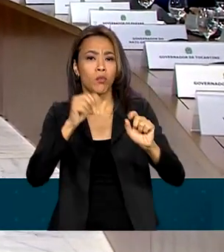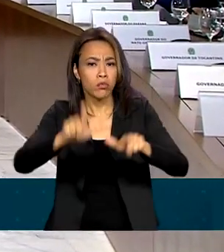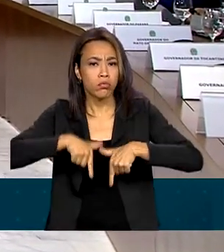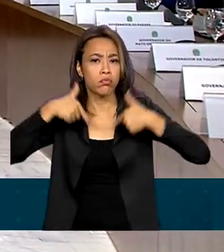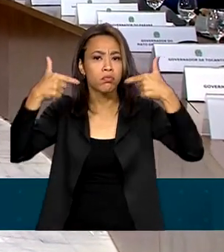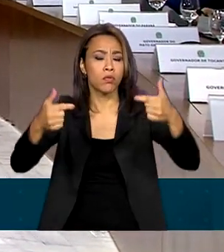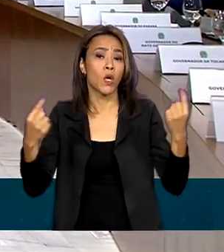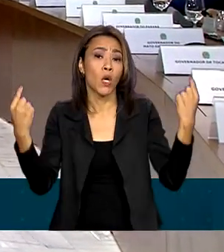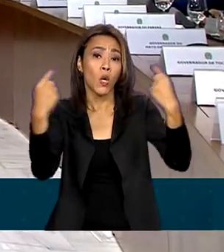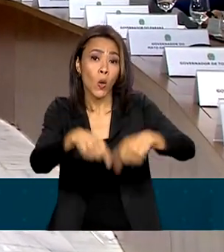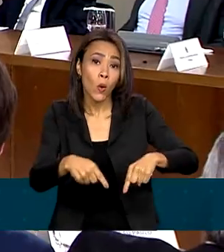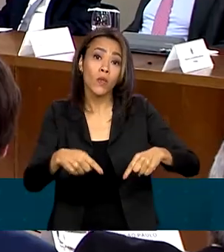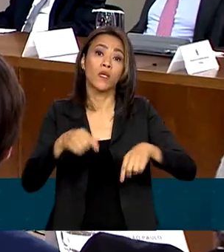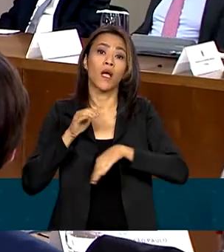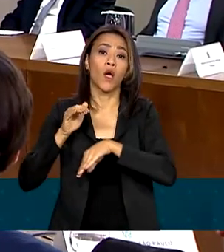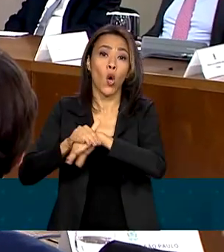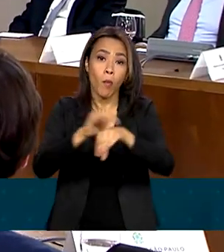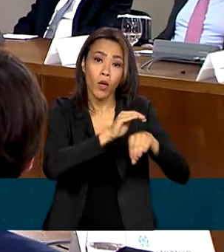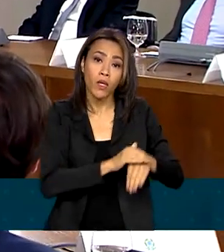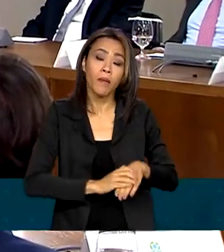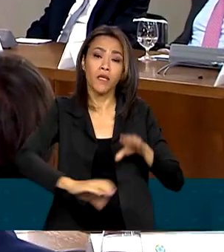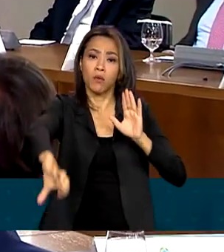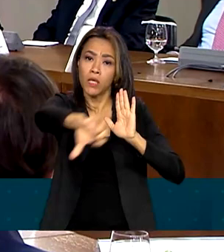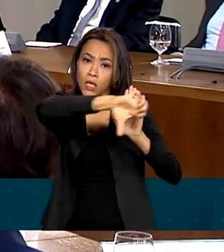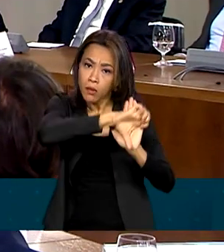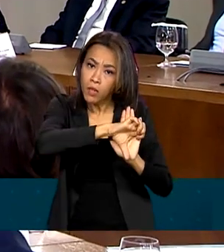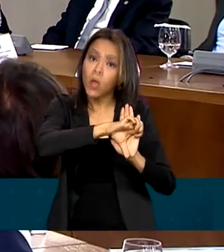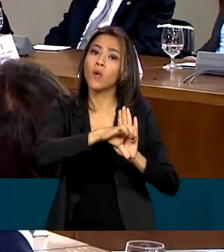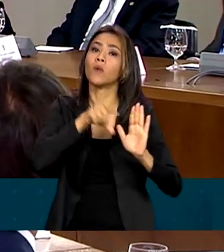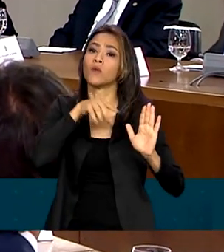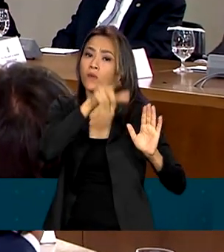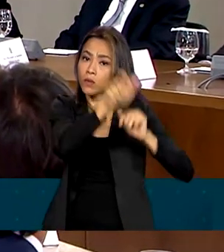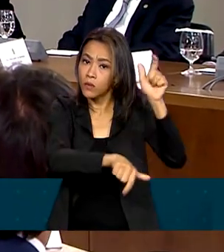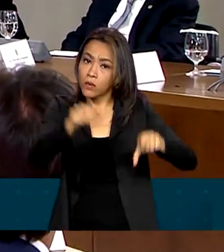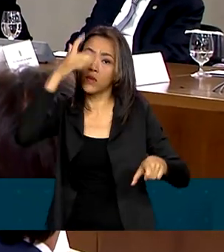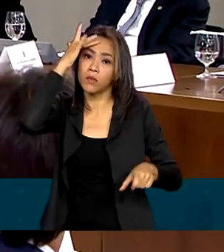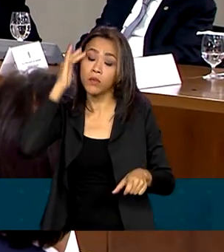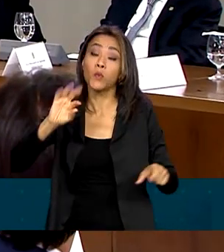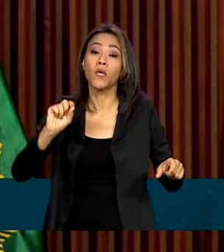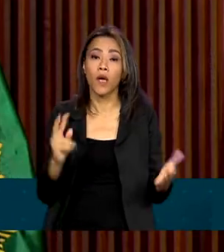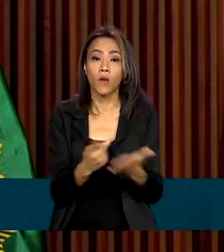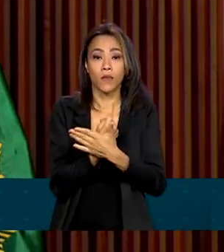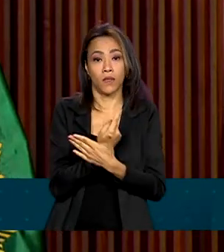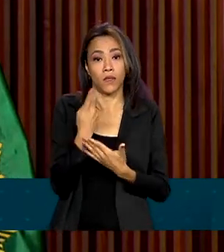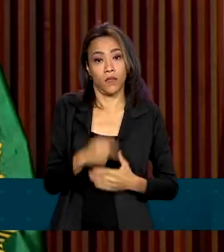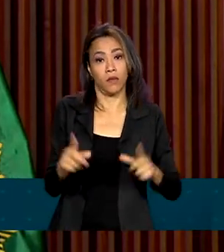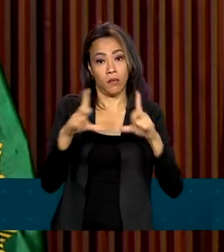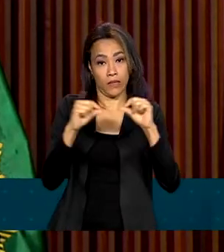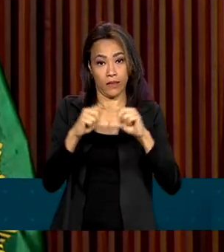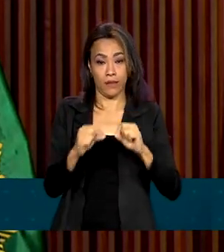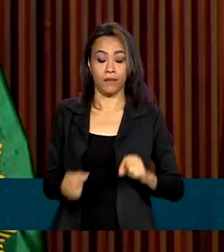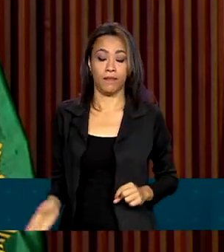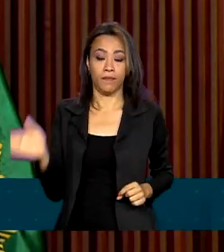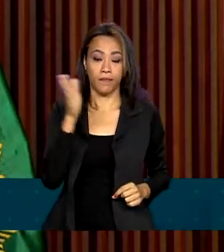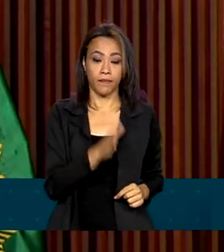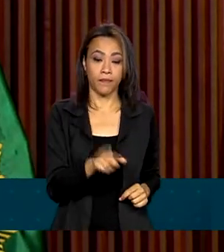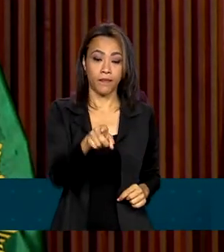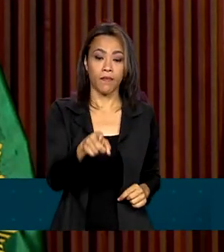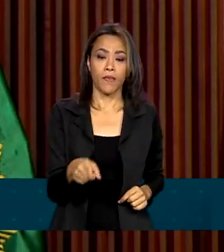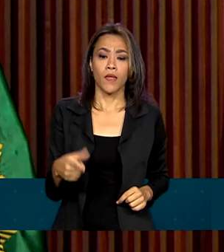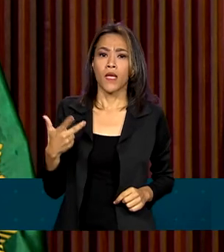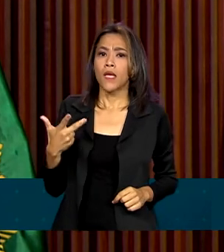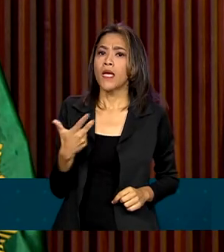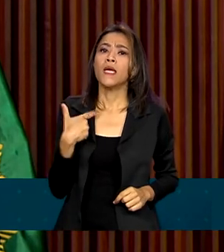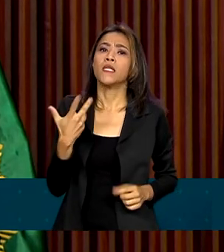criminosos de bolsonaristas para evitar que se repita o que houve em Brasília. Eles não tinham que reivindicar